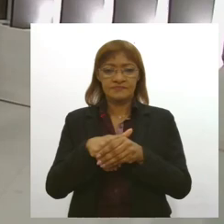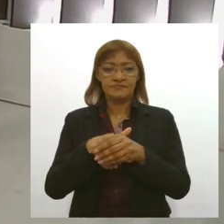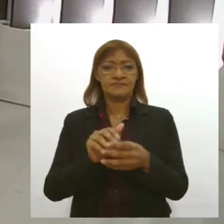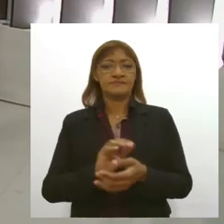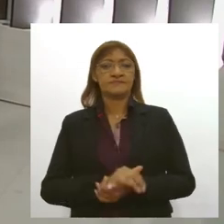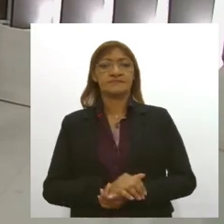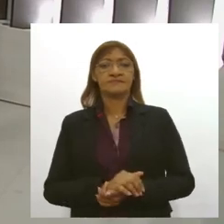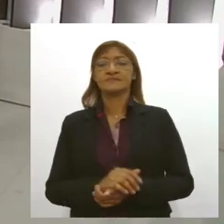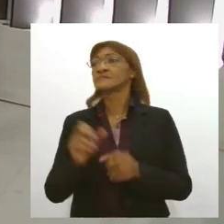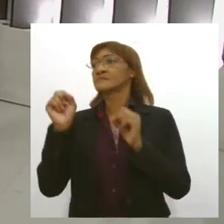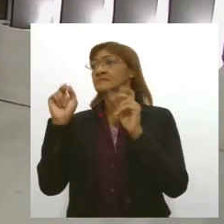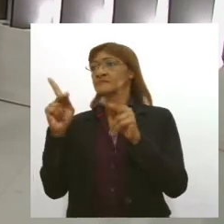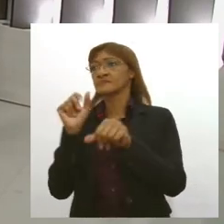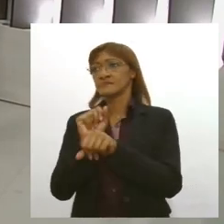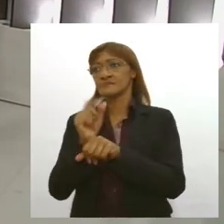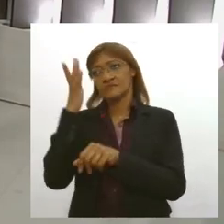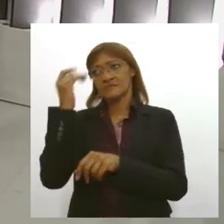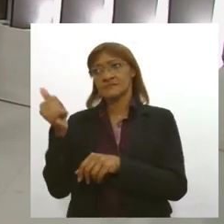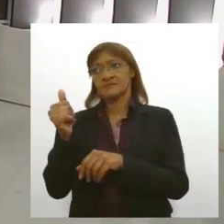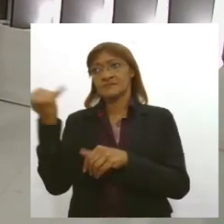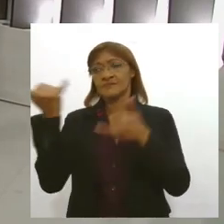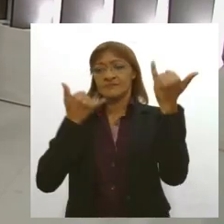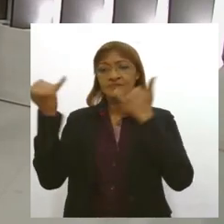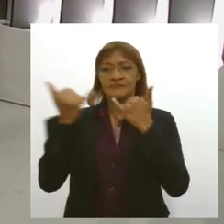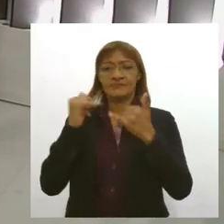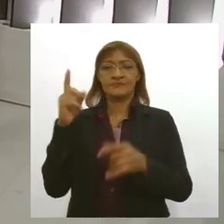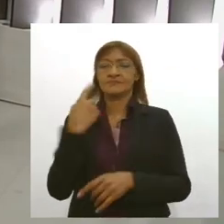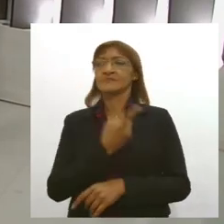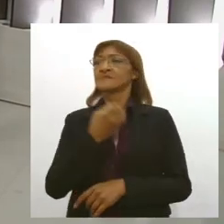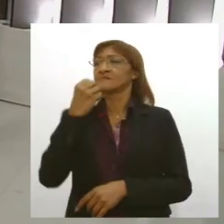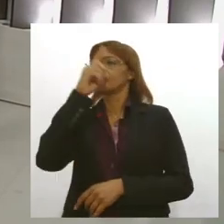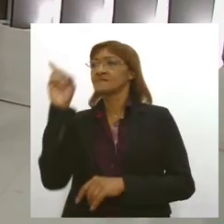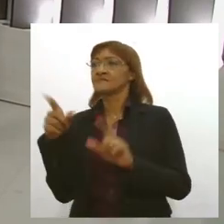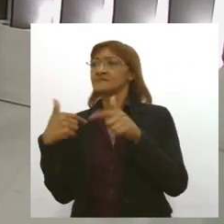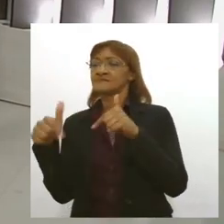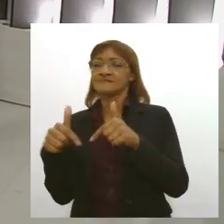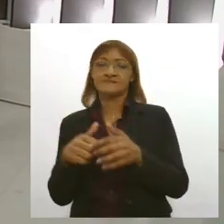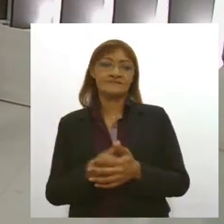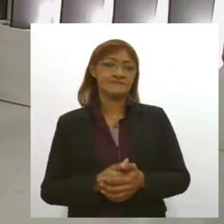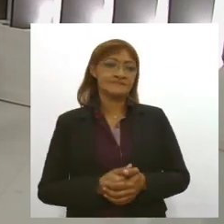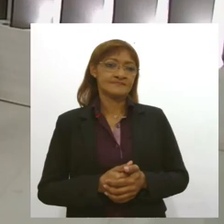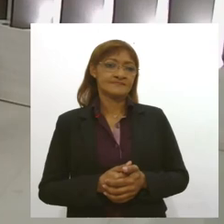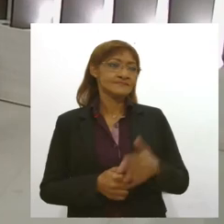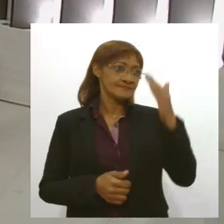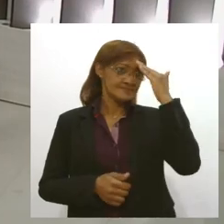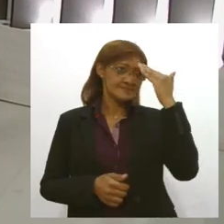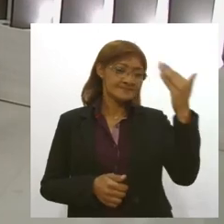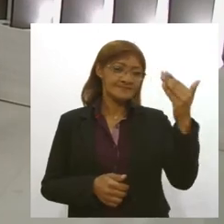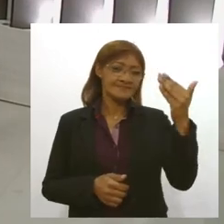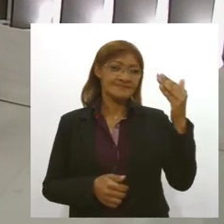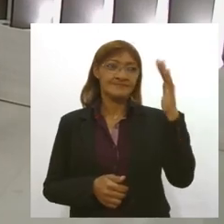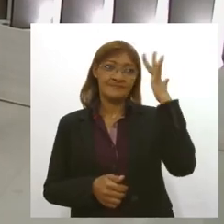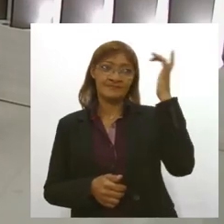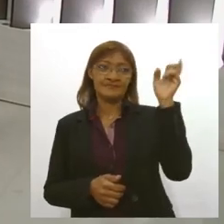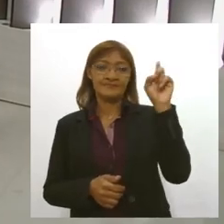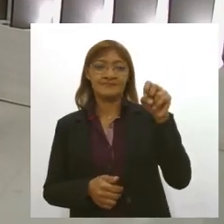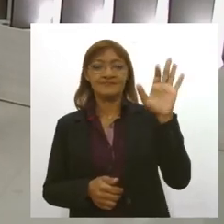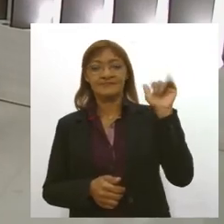Pronto ok então te espero amanhã com mais informações para a gente tenha um bom dia de trabalho Obrigada Larissa até amanhã